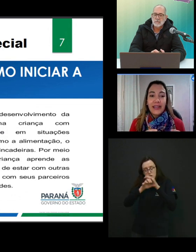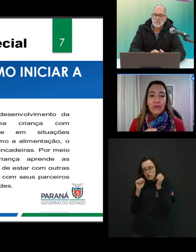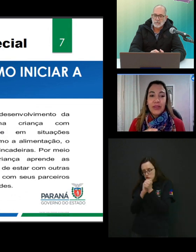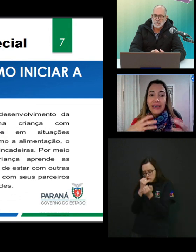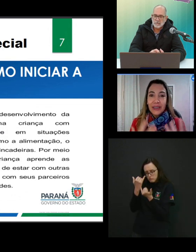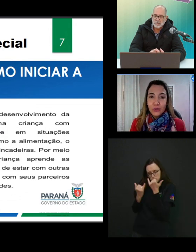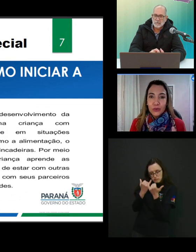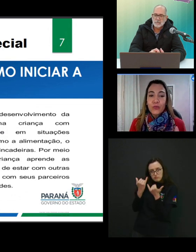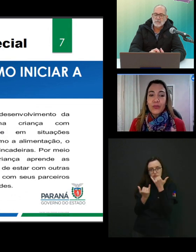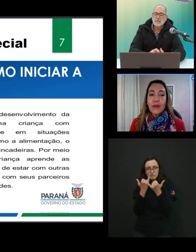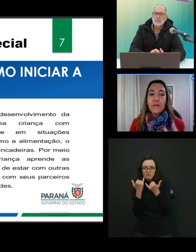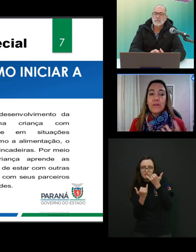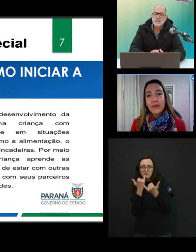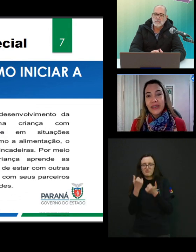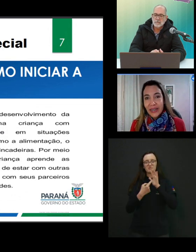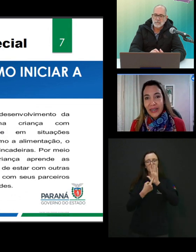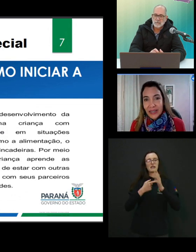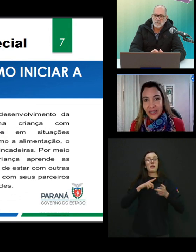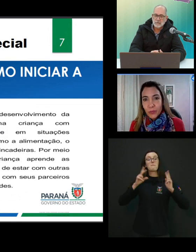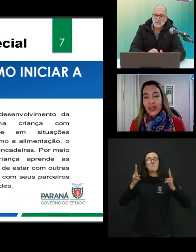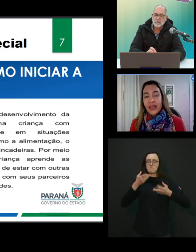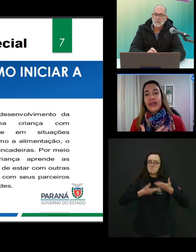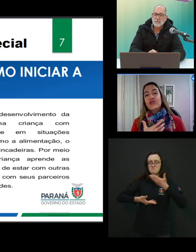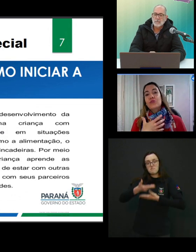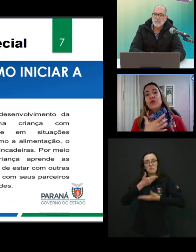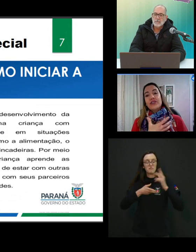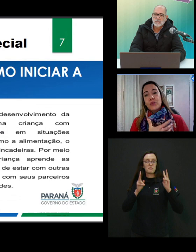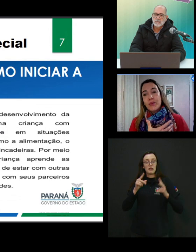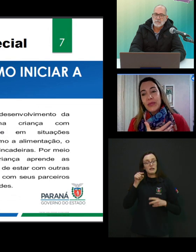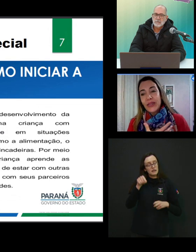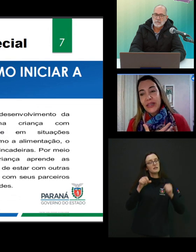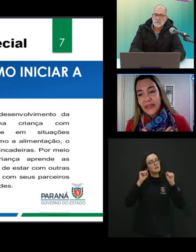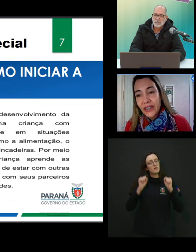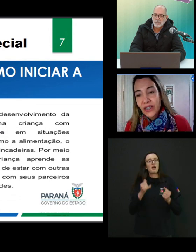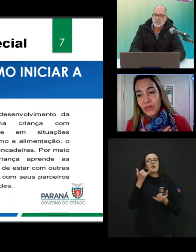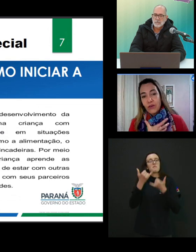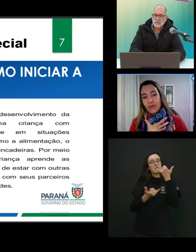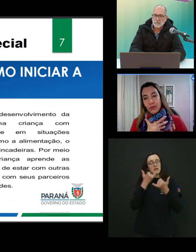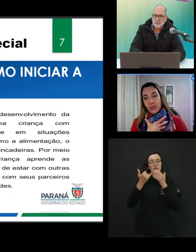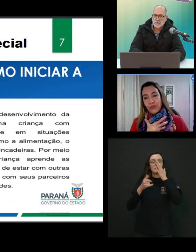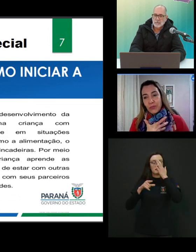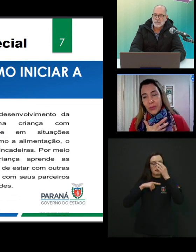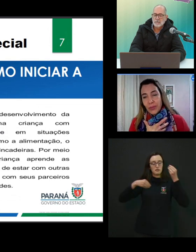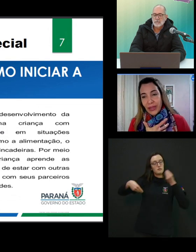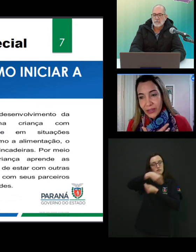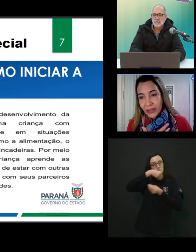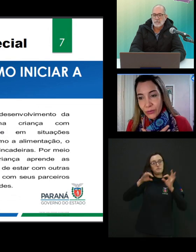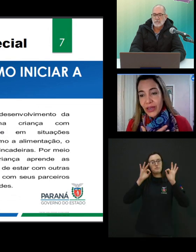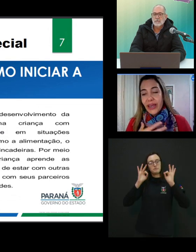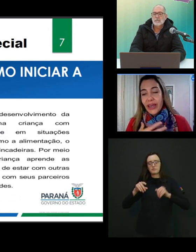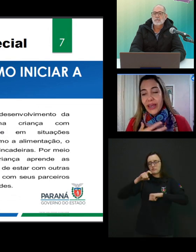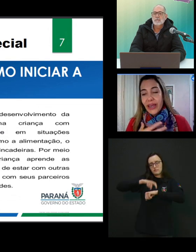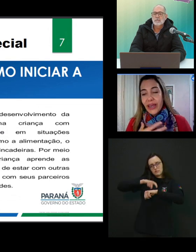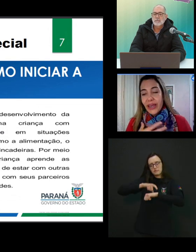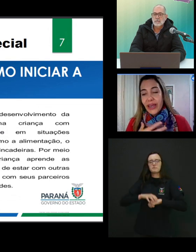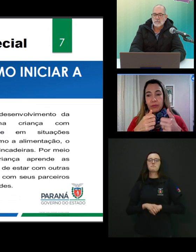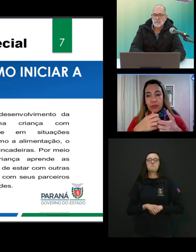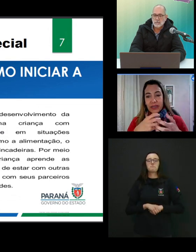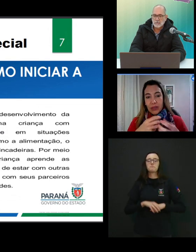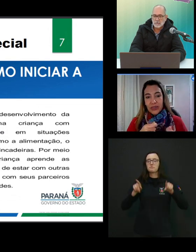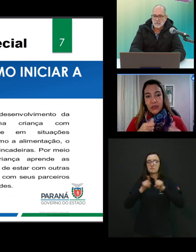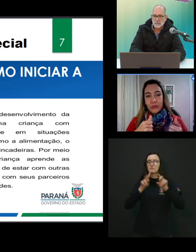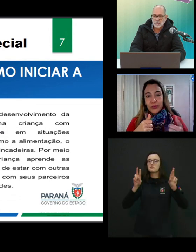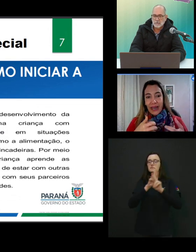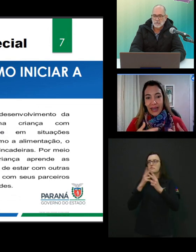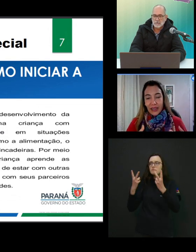ali brincando na mesma interação. E isso pode ser uma brincadeira que envolve o movimento, em que envolve a